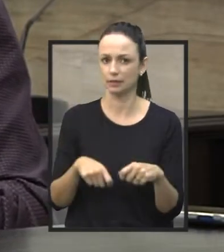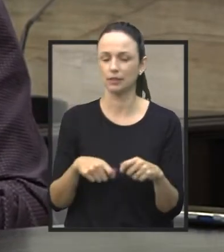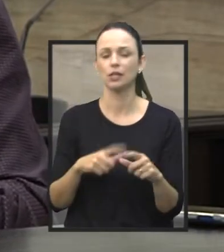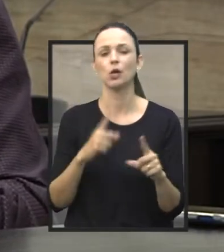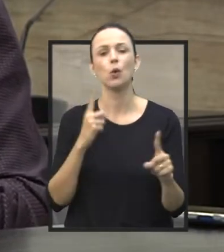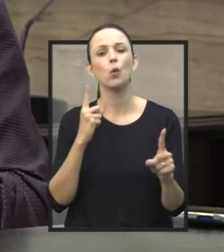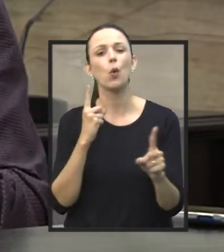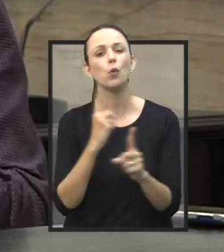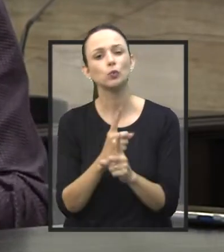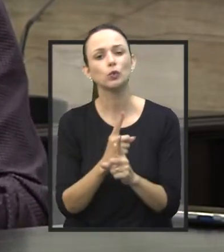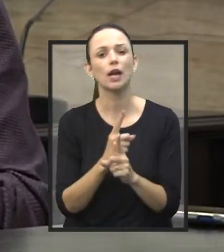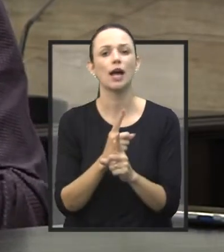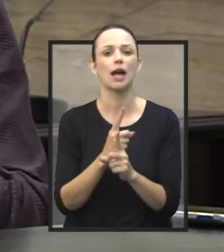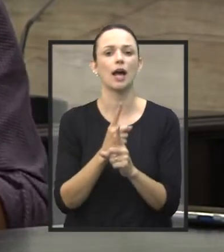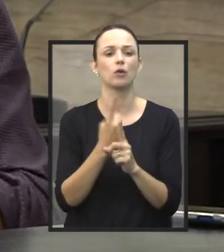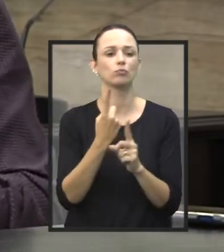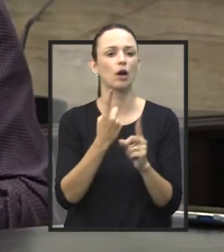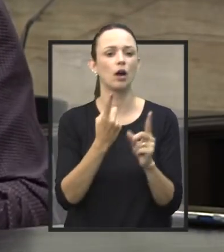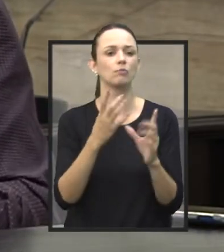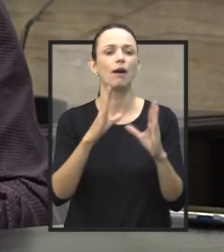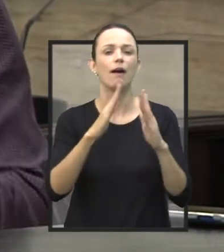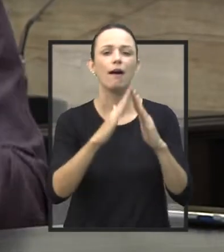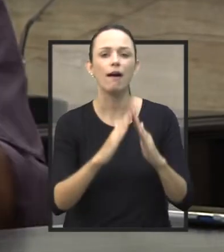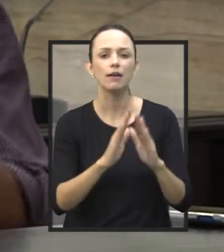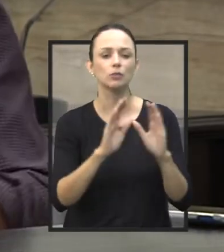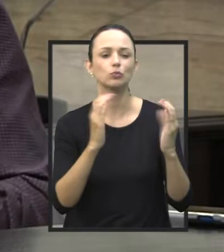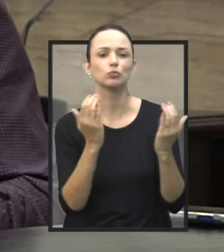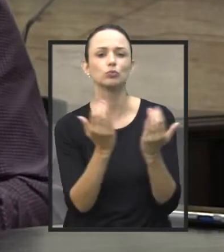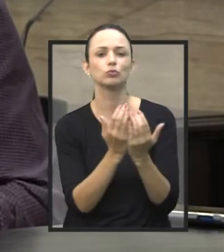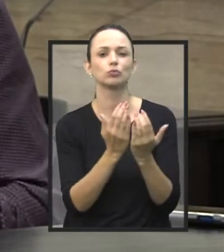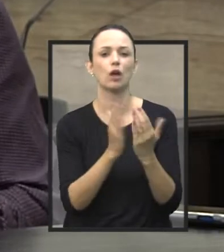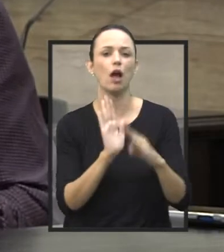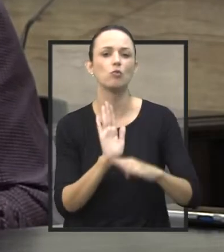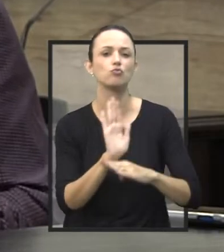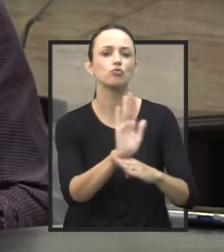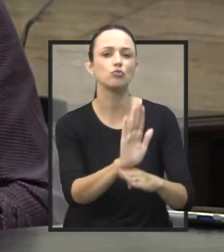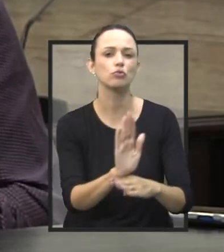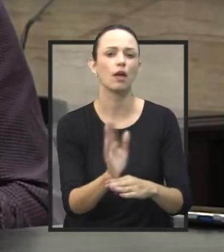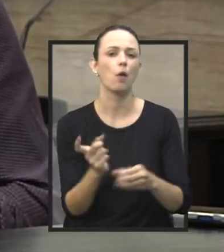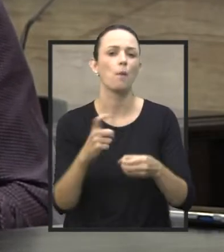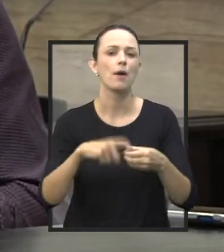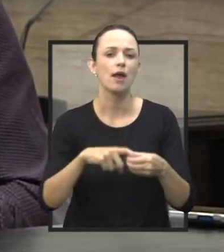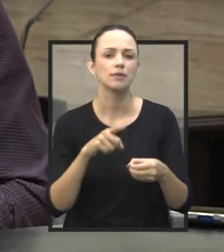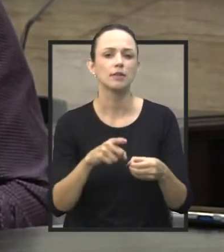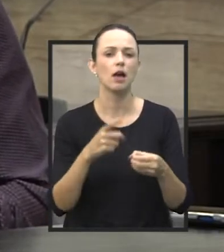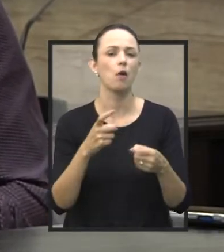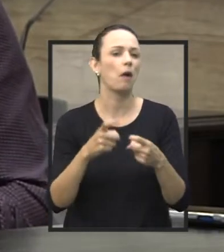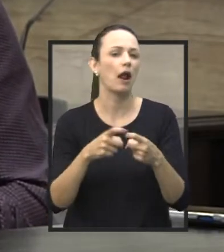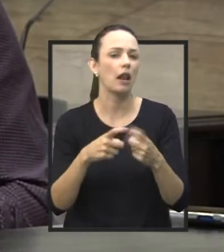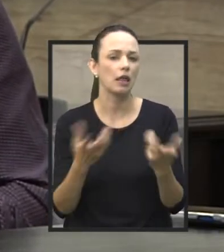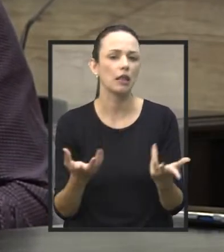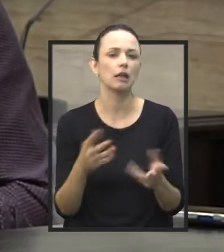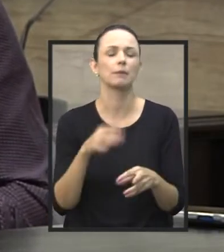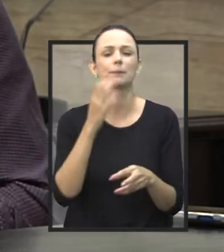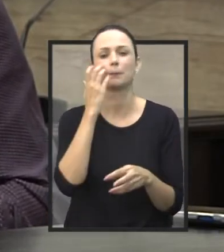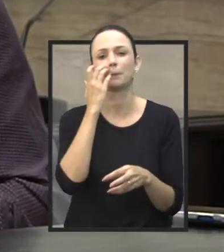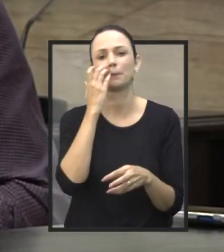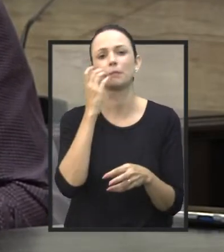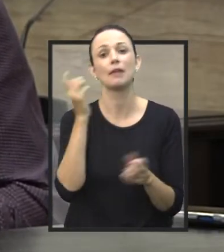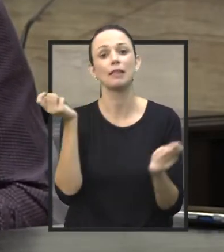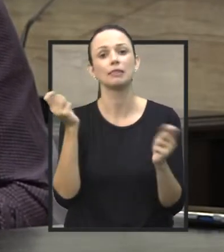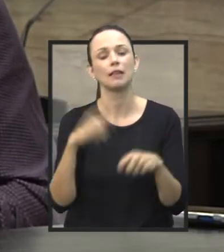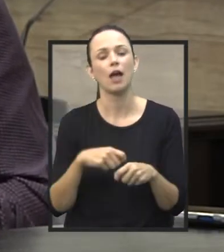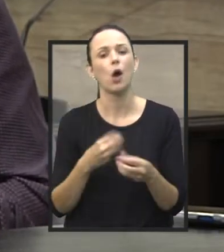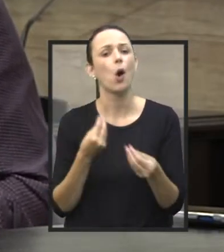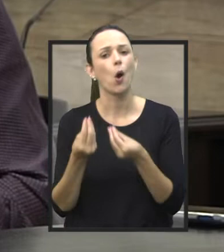uma comunidade, uma casa de recuperação, uma clínica, como chamam, de esse atendimento gratuito. De